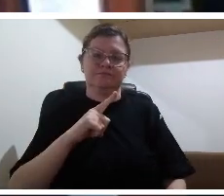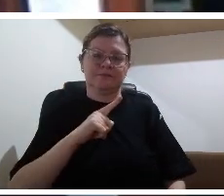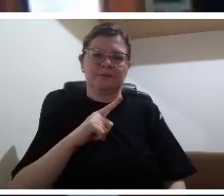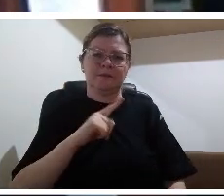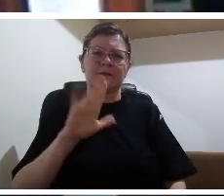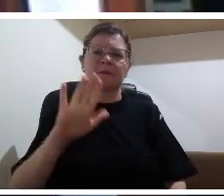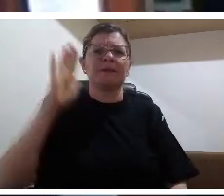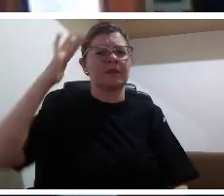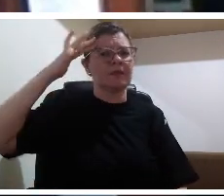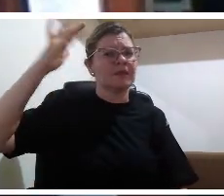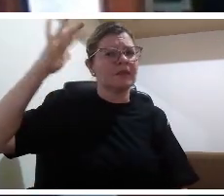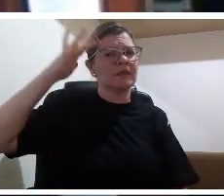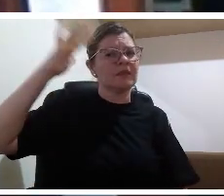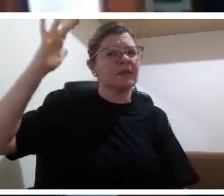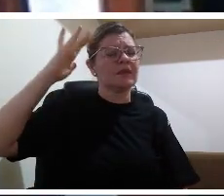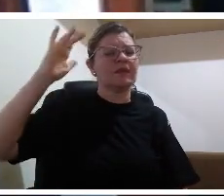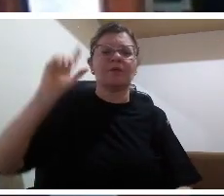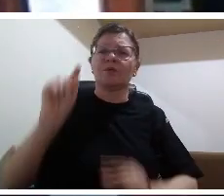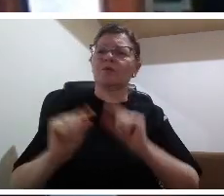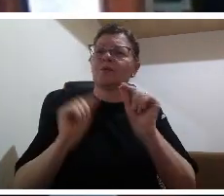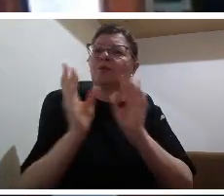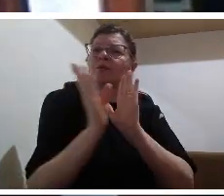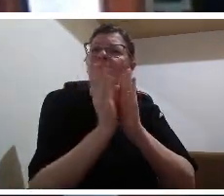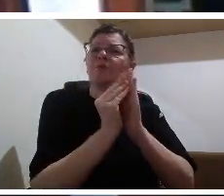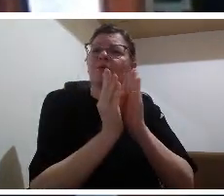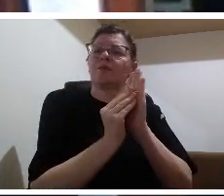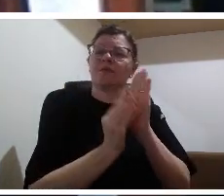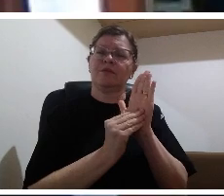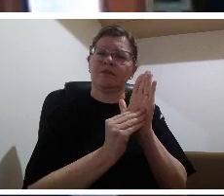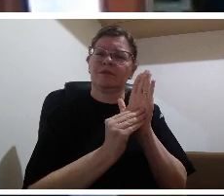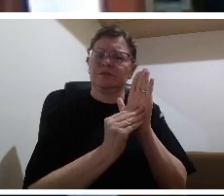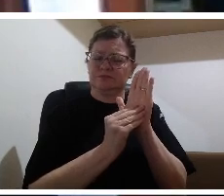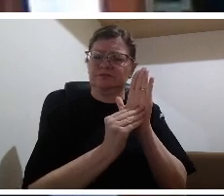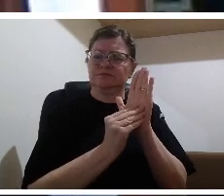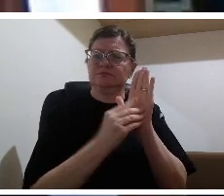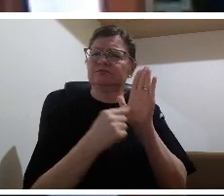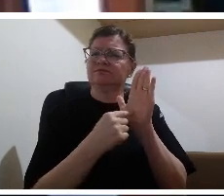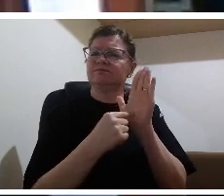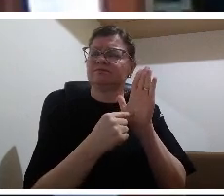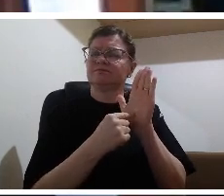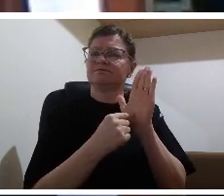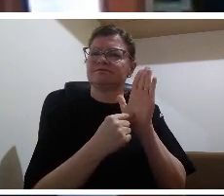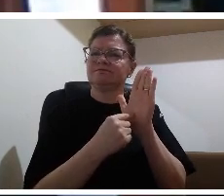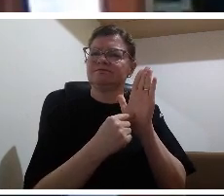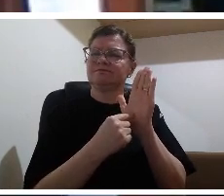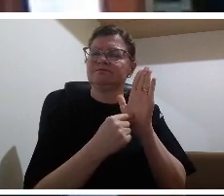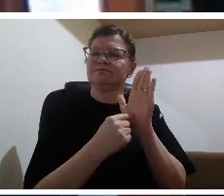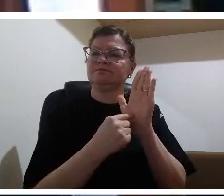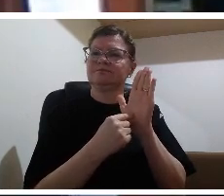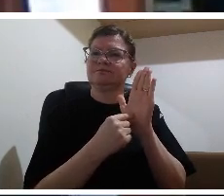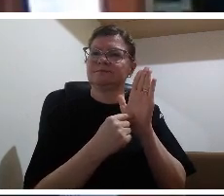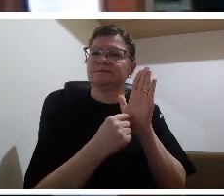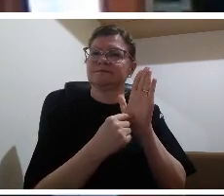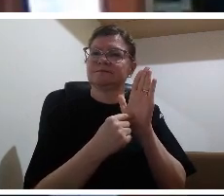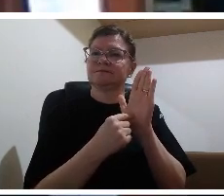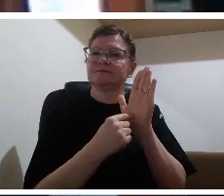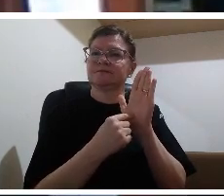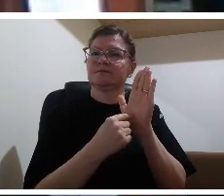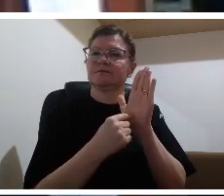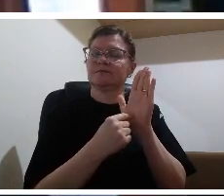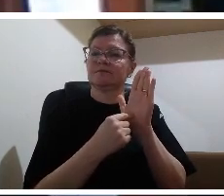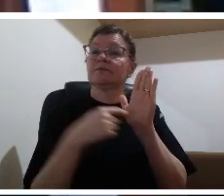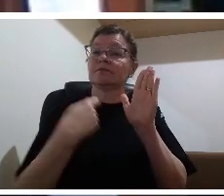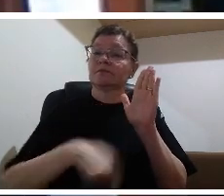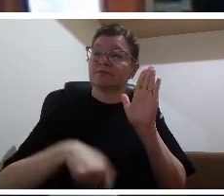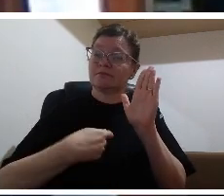a a passagem de um nível de conhecimento para outro nível a análise